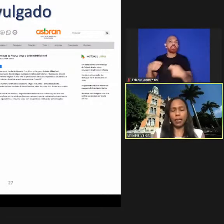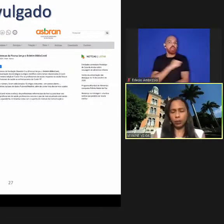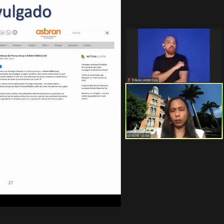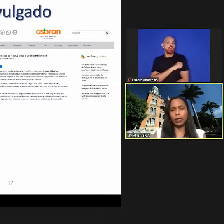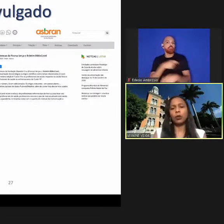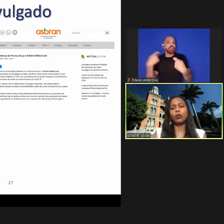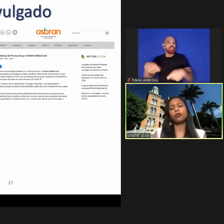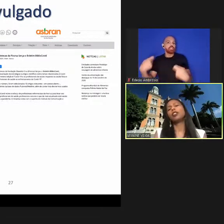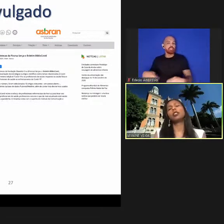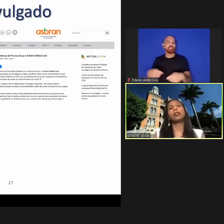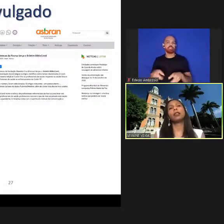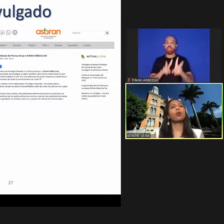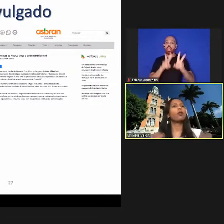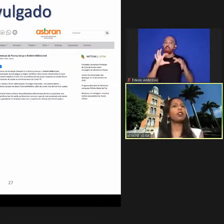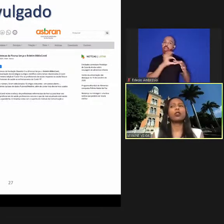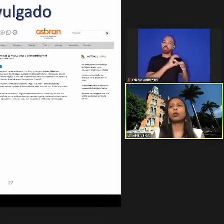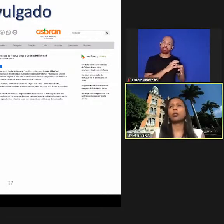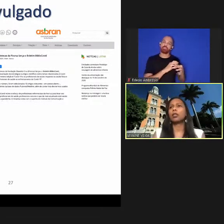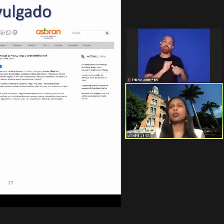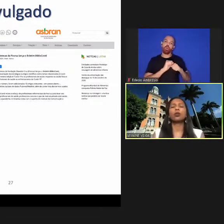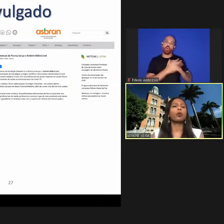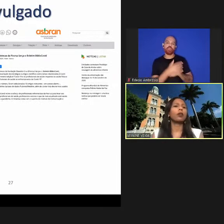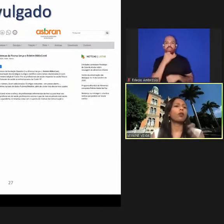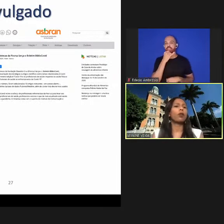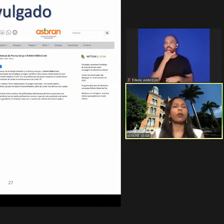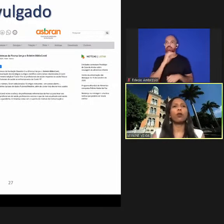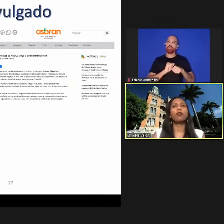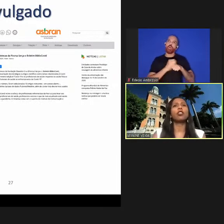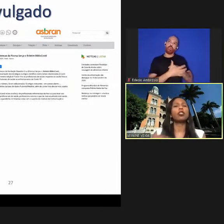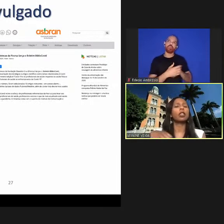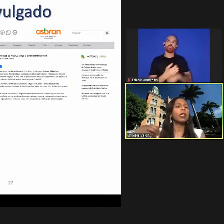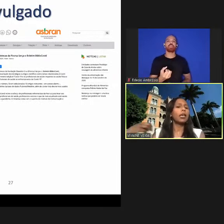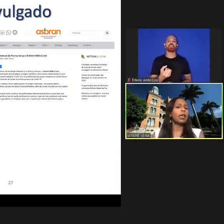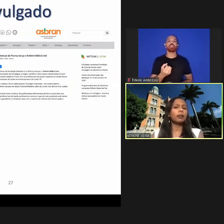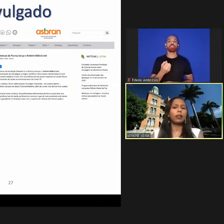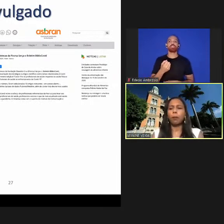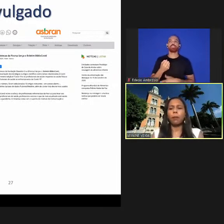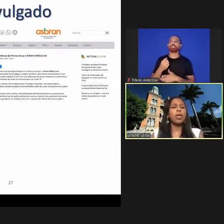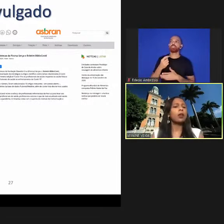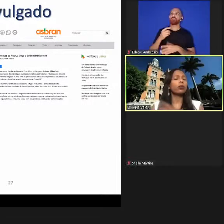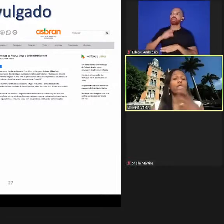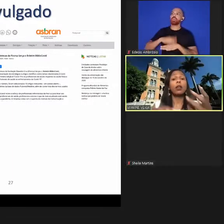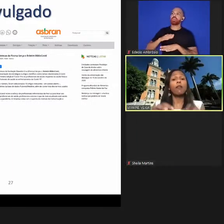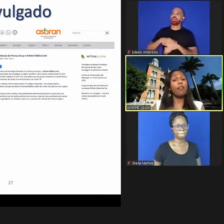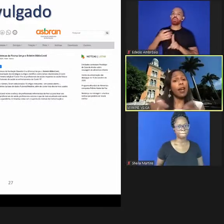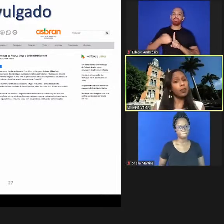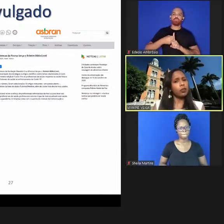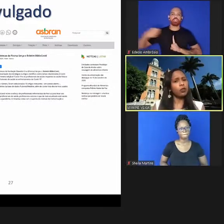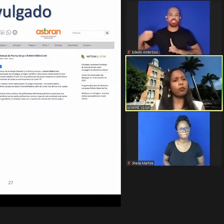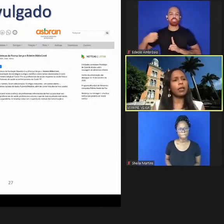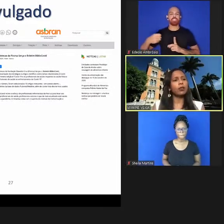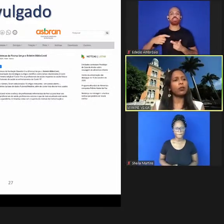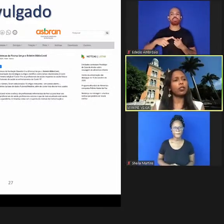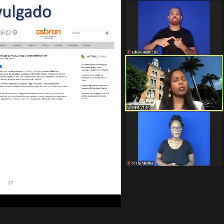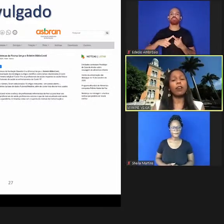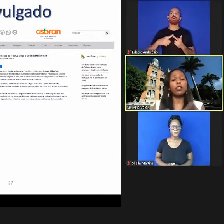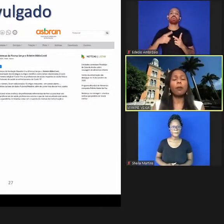os alunos relacionados a covid então covid suicídio covid tratamentos várias